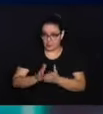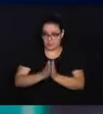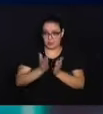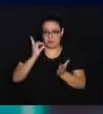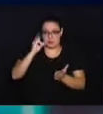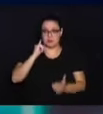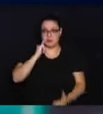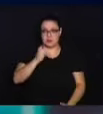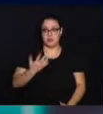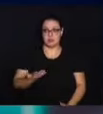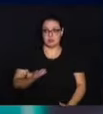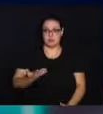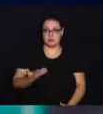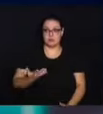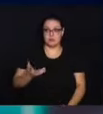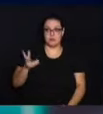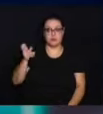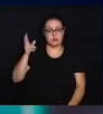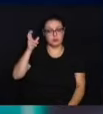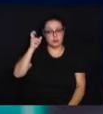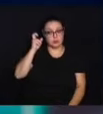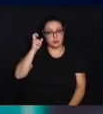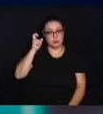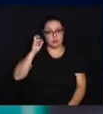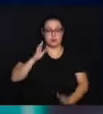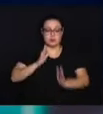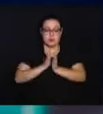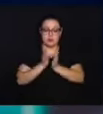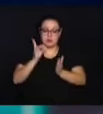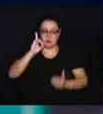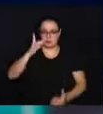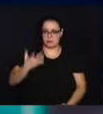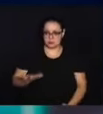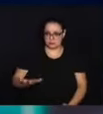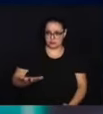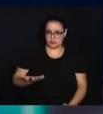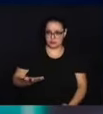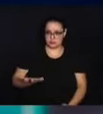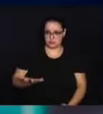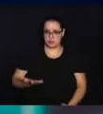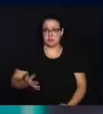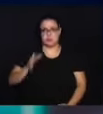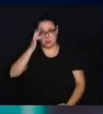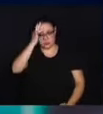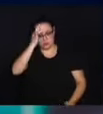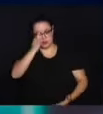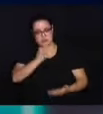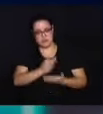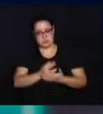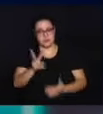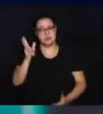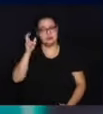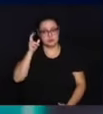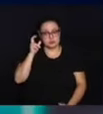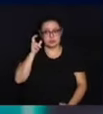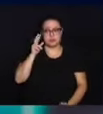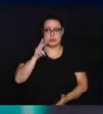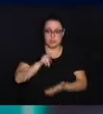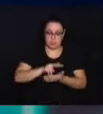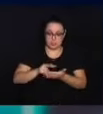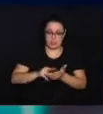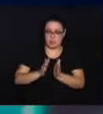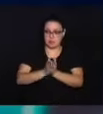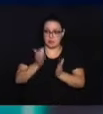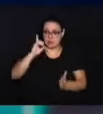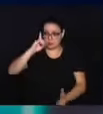na Bíblia, ela fala que ela vem do ouvir. Ouvir a palavra de Deus. Mas a fé também vem do ouvir. E